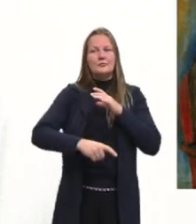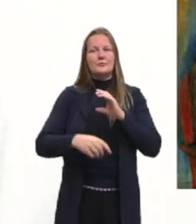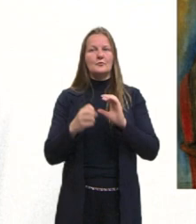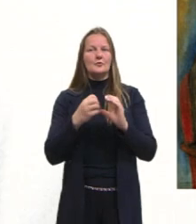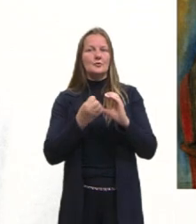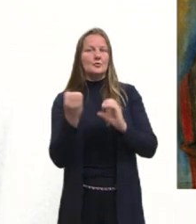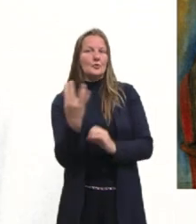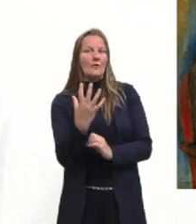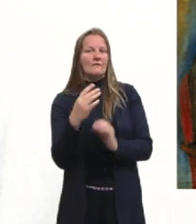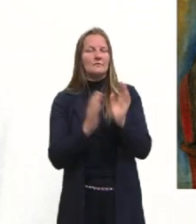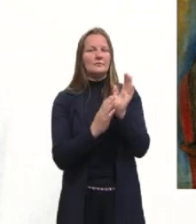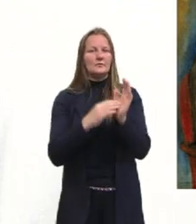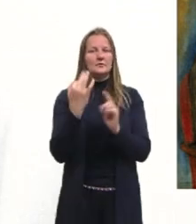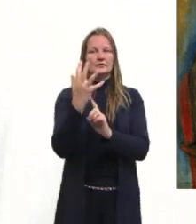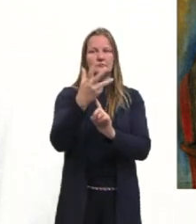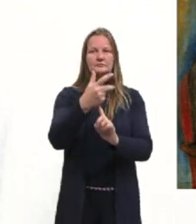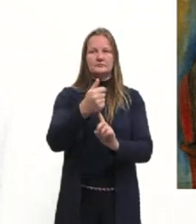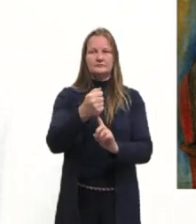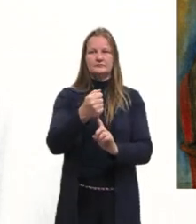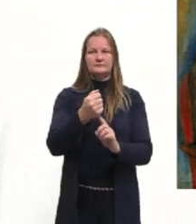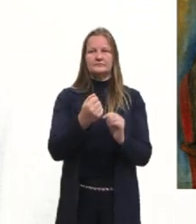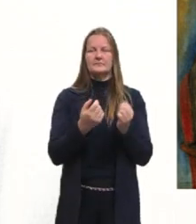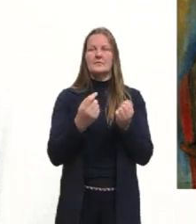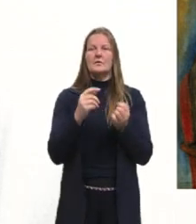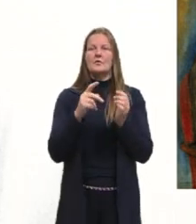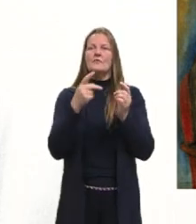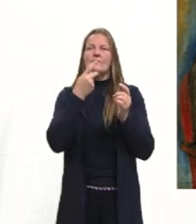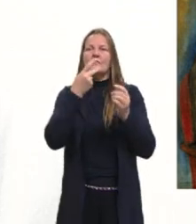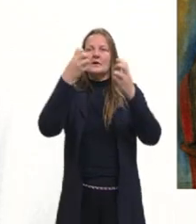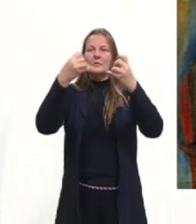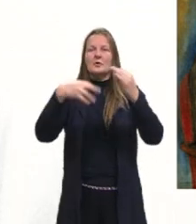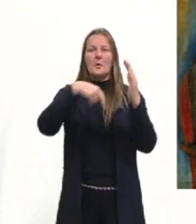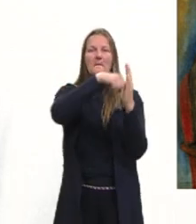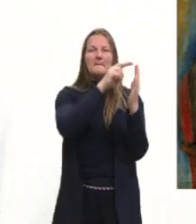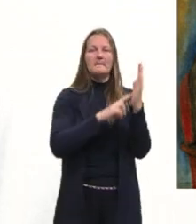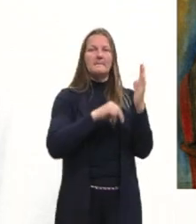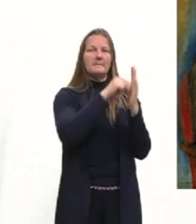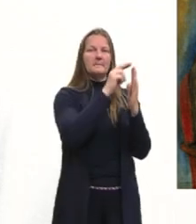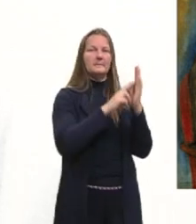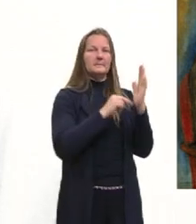nova proposta de arte, vamos falar um pouquinho da pintura.